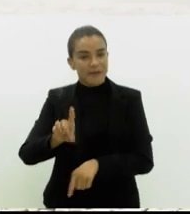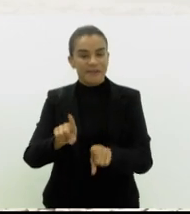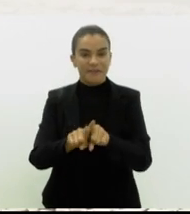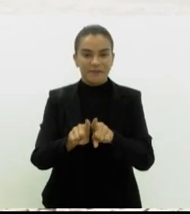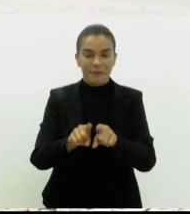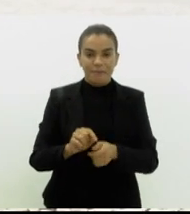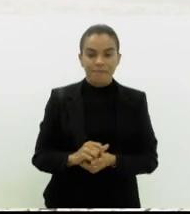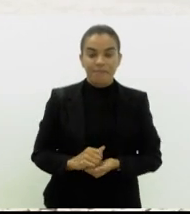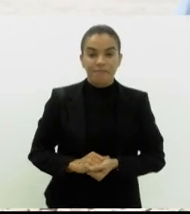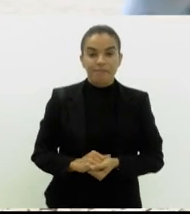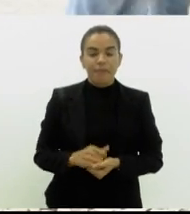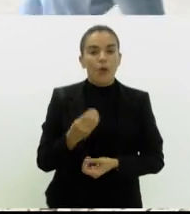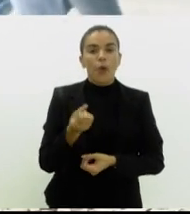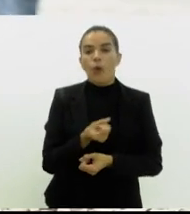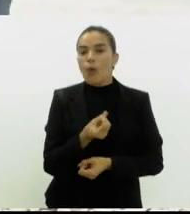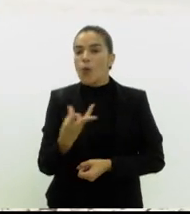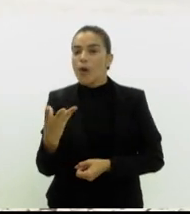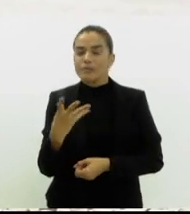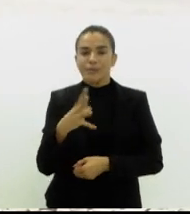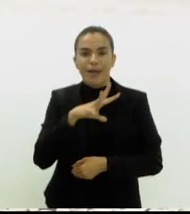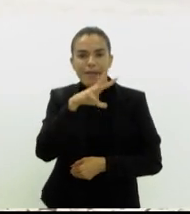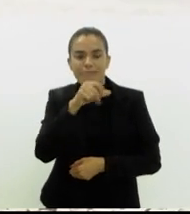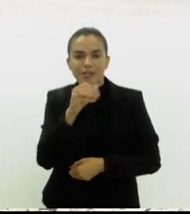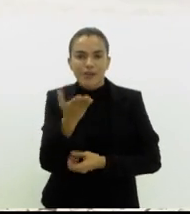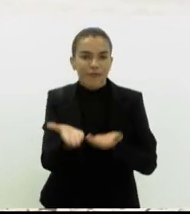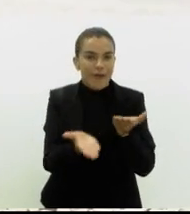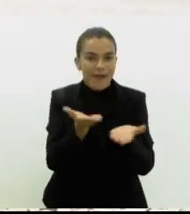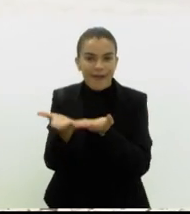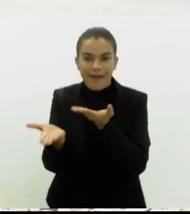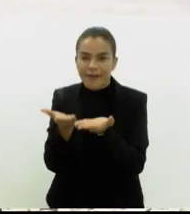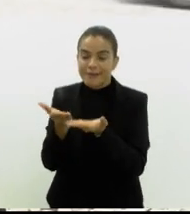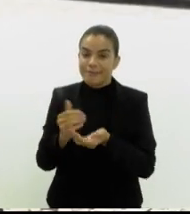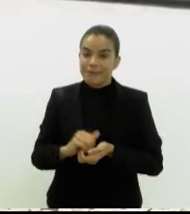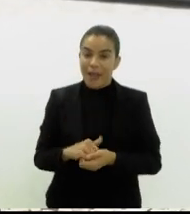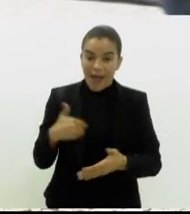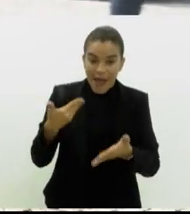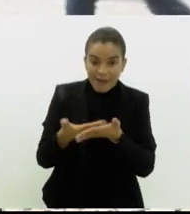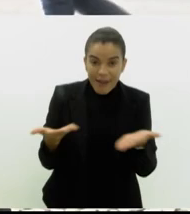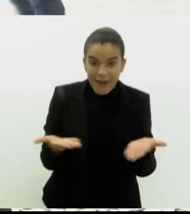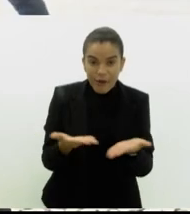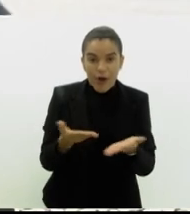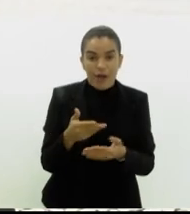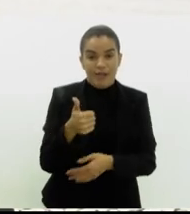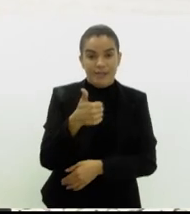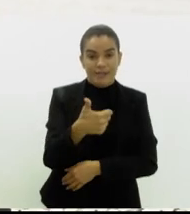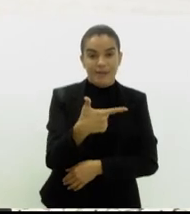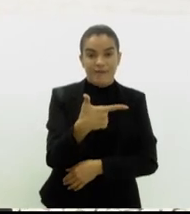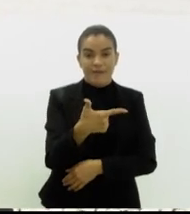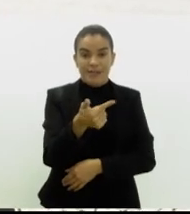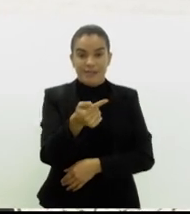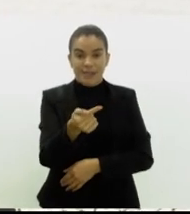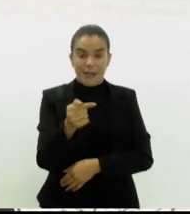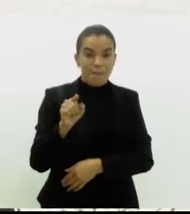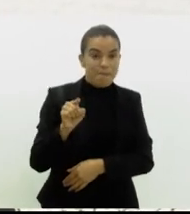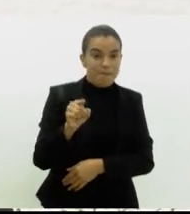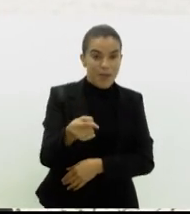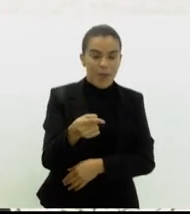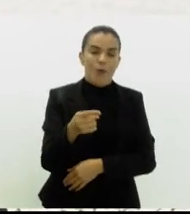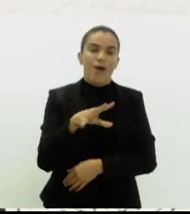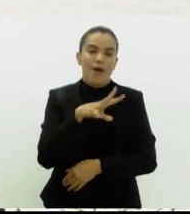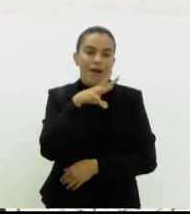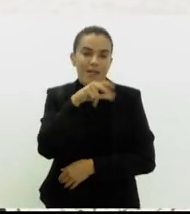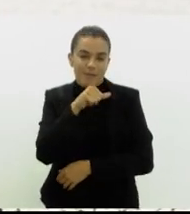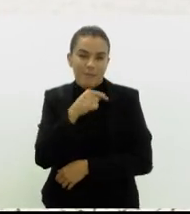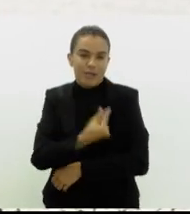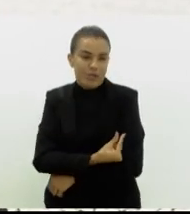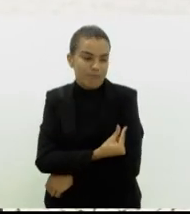E quantos animais já foram atendidos com esse serviço da microchipagem? Até o momento, a gente tem 127 mil animais microchipados aqui